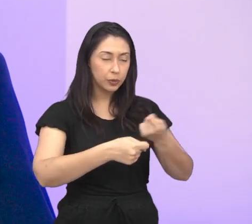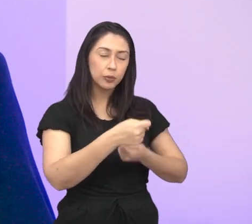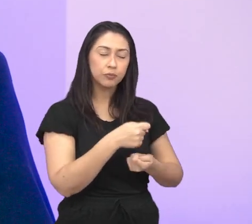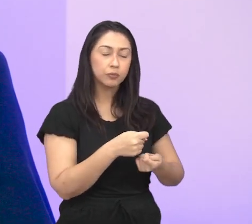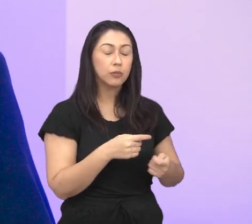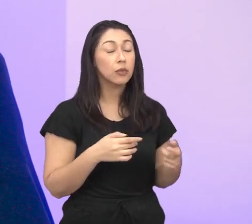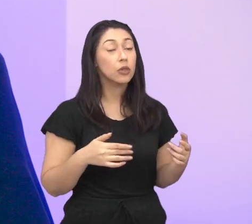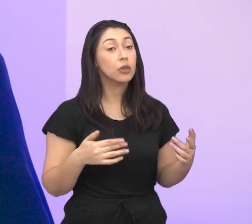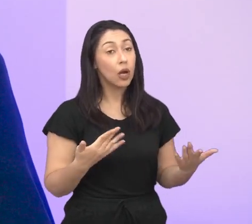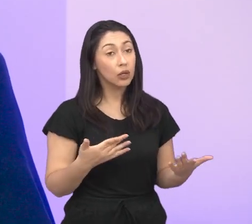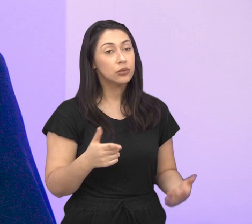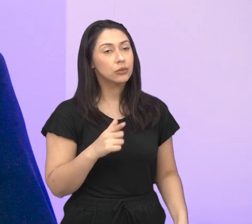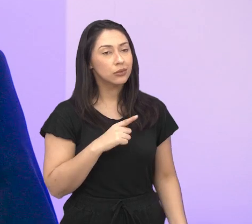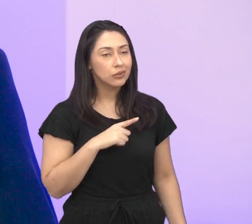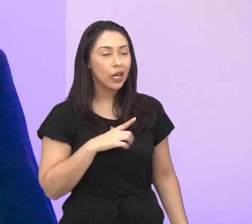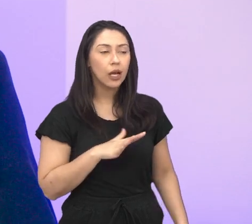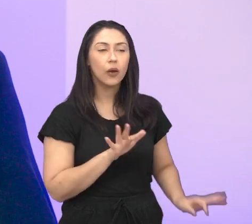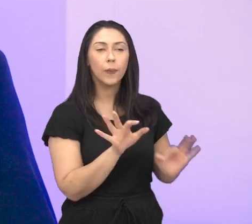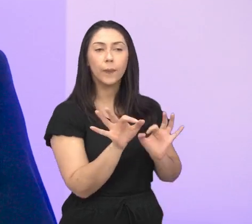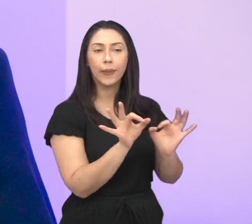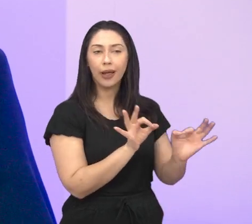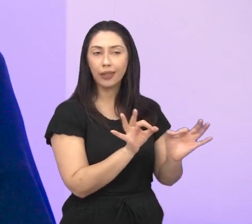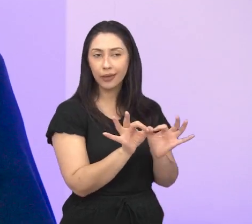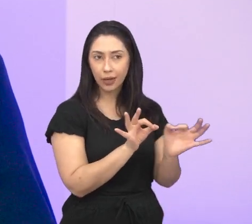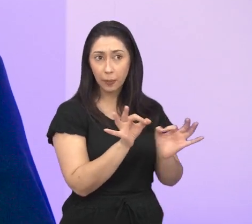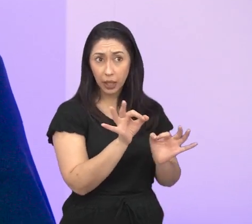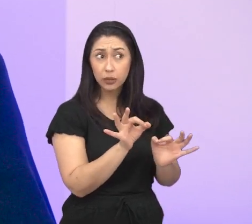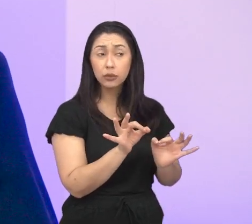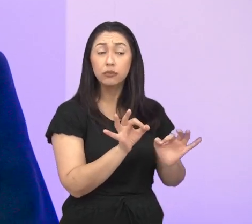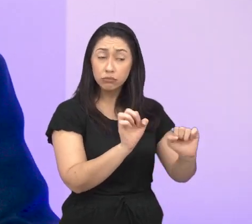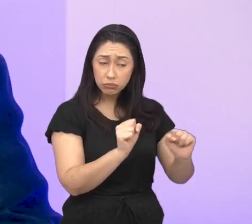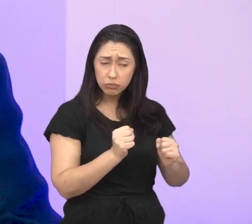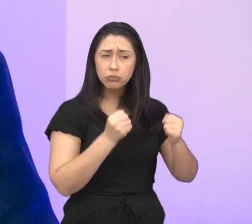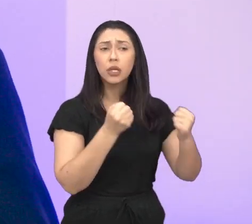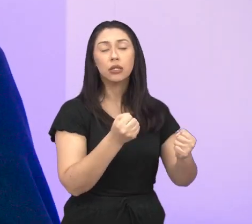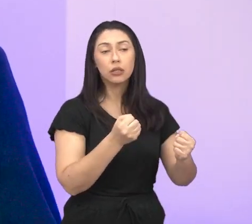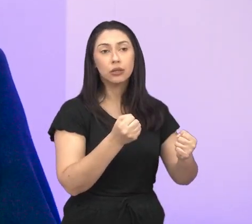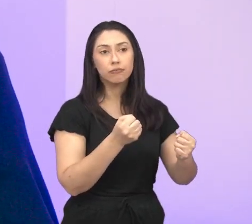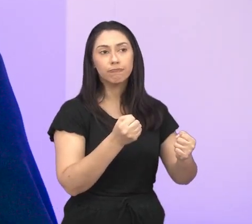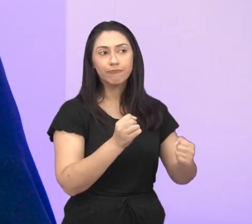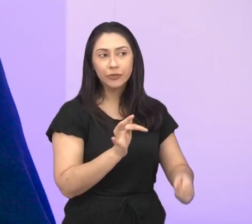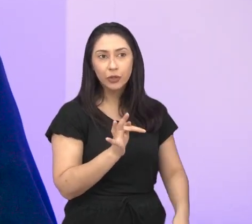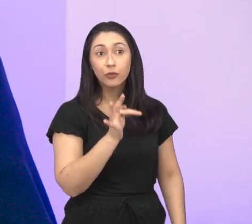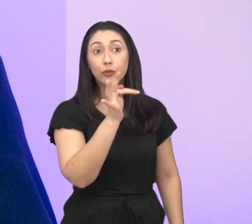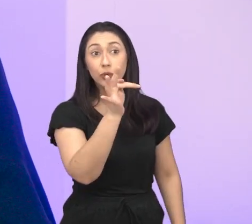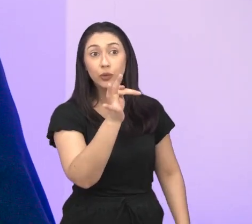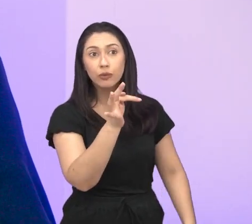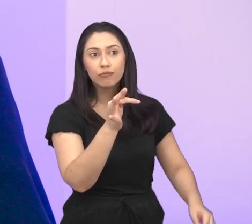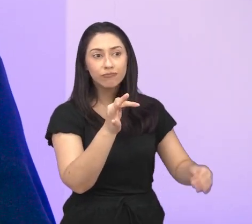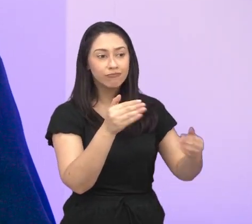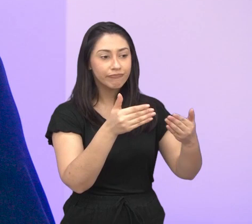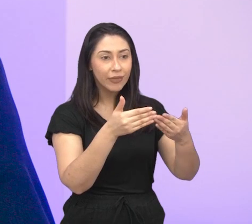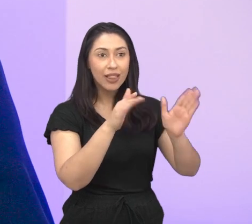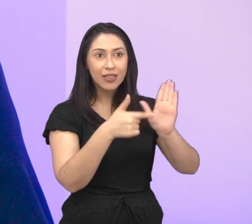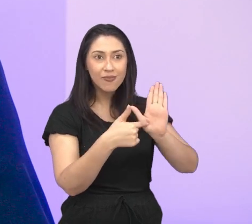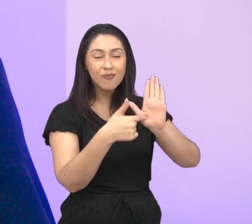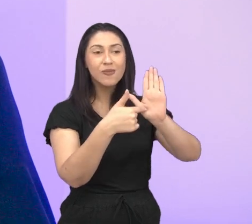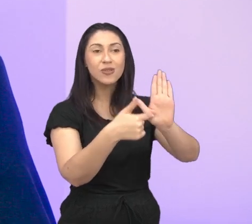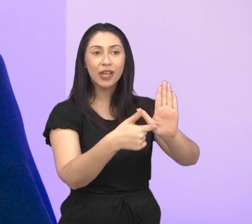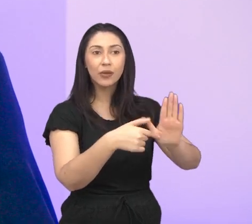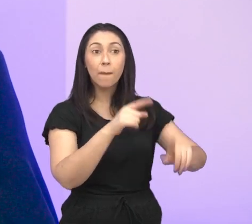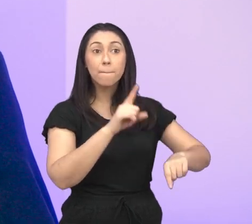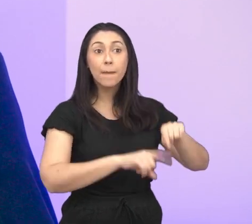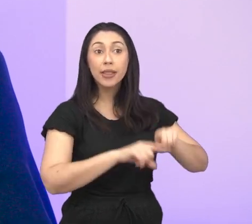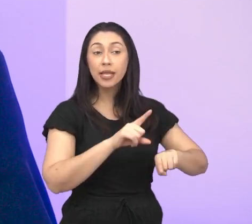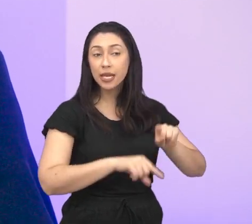Então, nós temos um plano e nós temos trabalhado para isso, e em breve será lançado o material através do Destination,